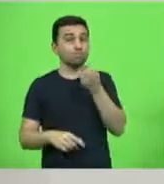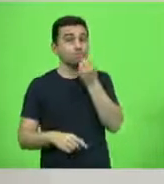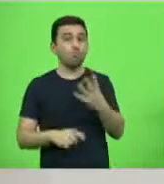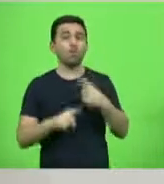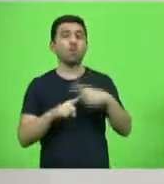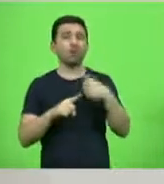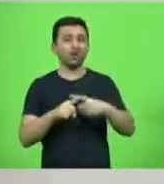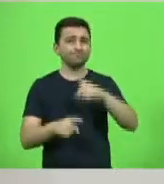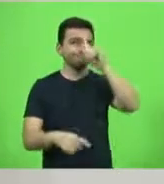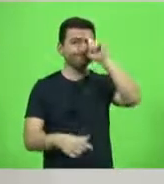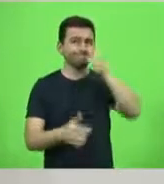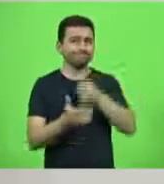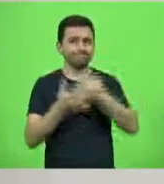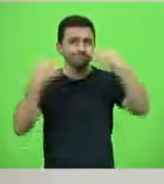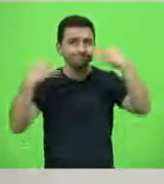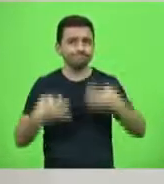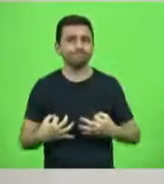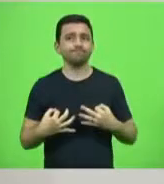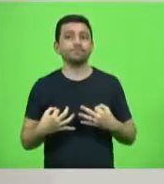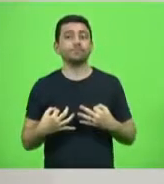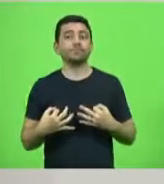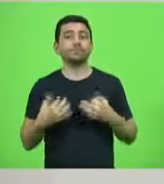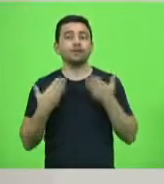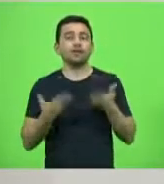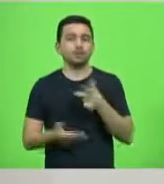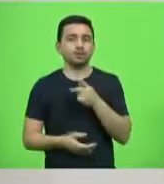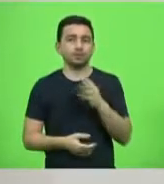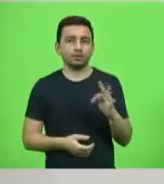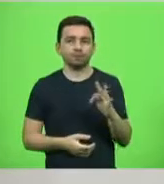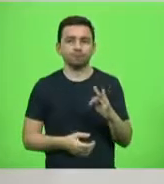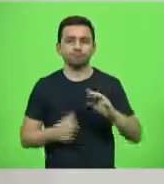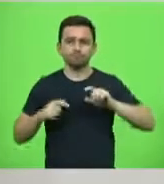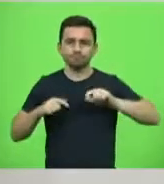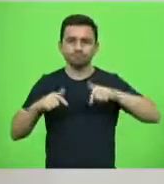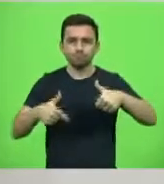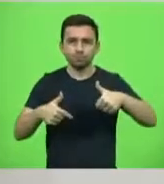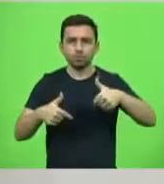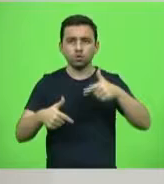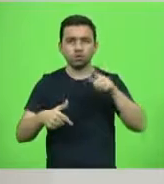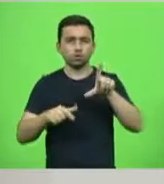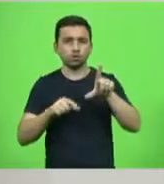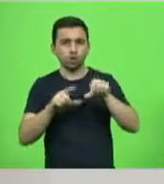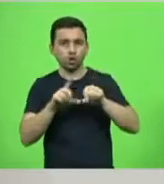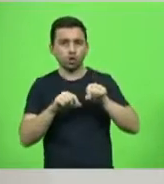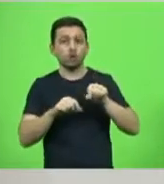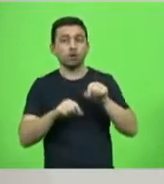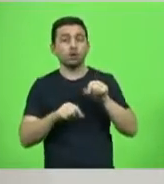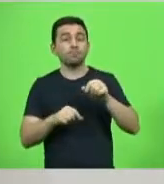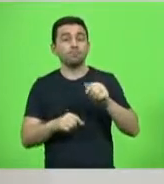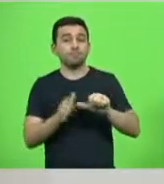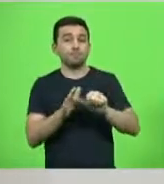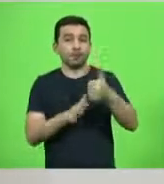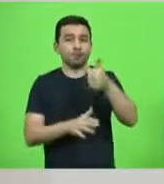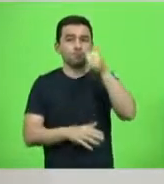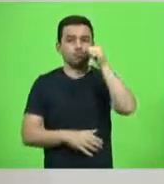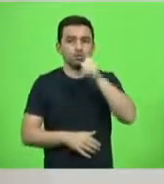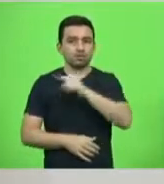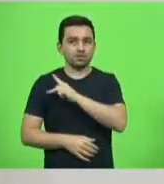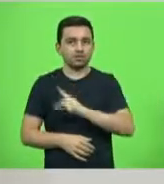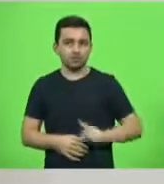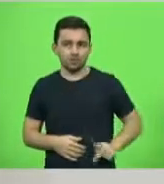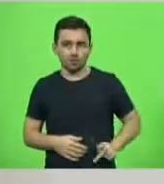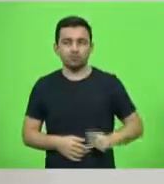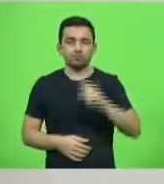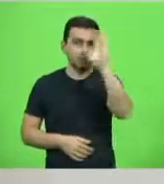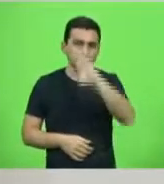na decisão do PT em mais uma vez ousar e eleger a primeira presidenta do Brasil em 2010.